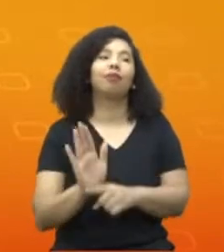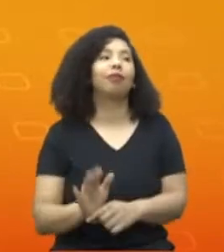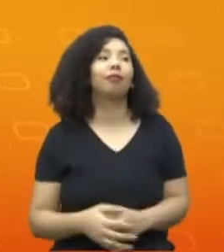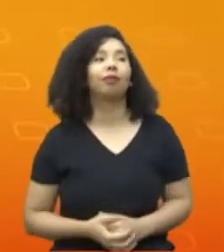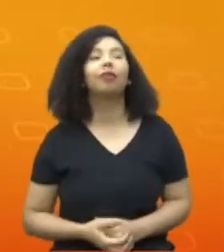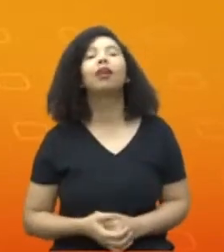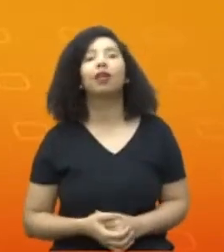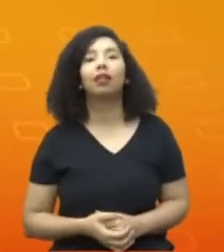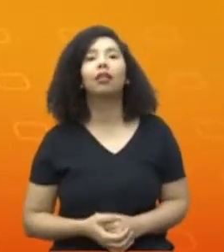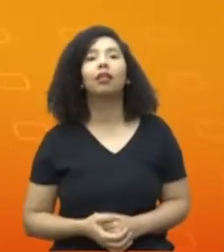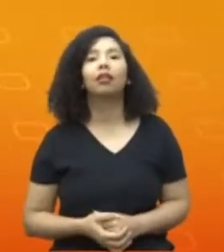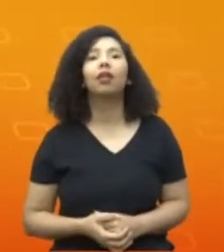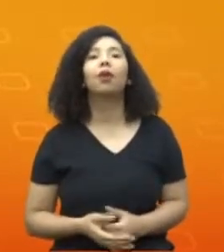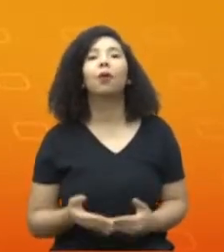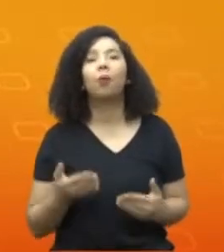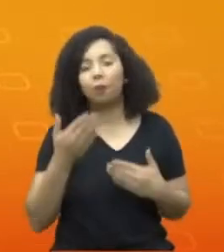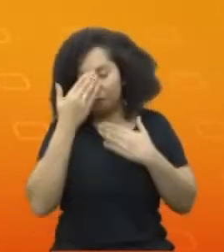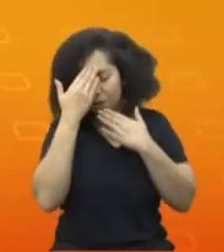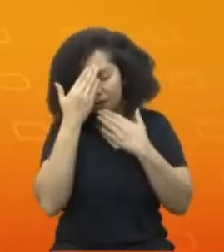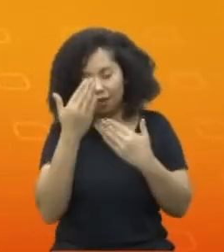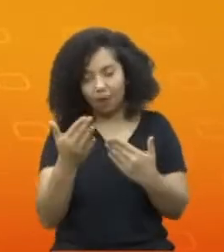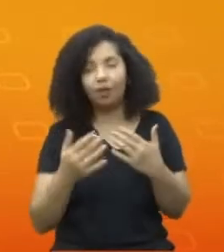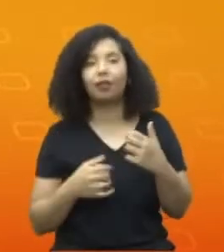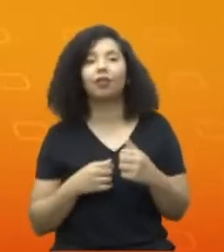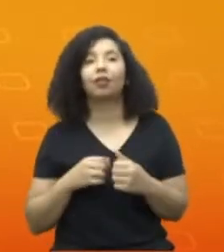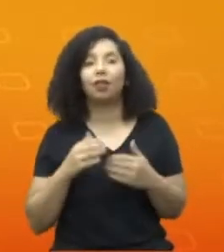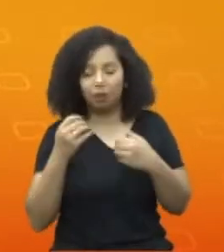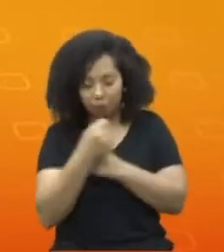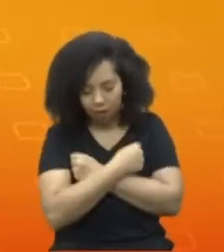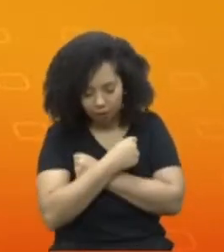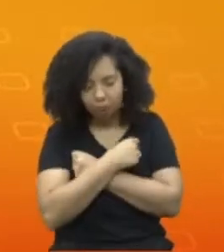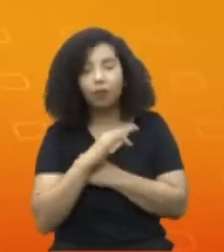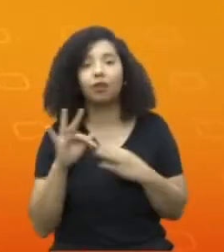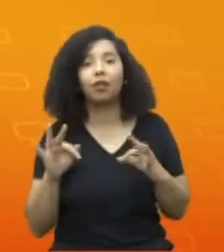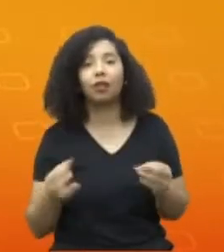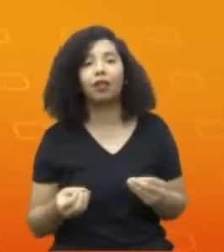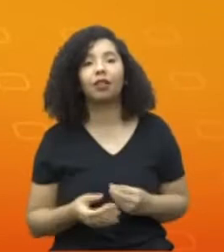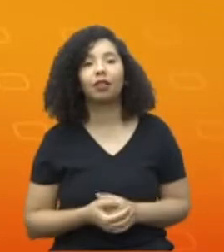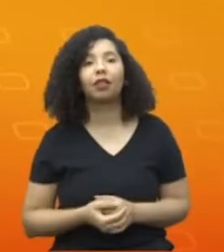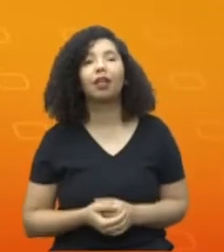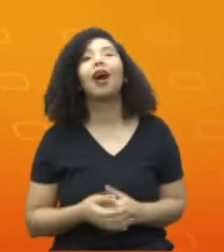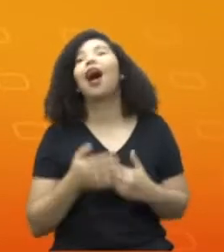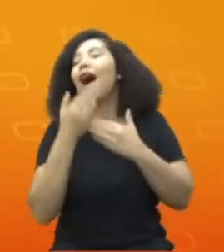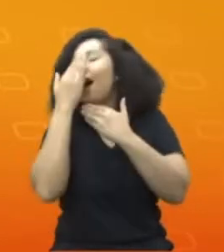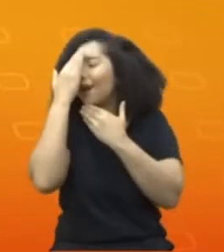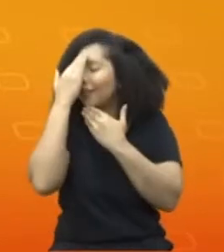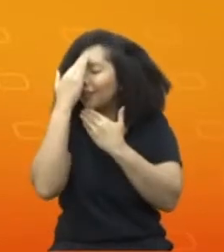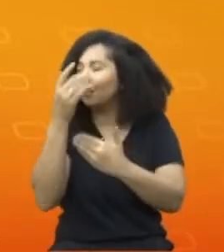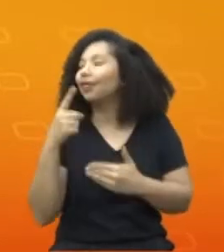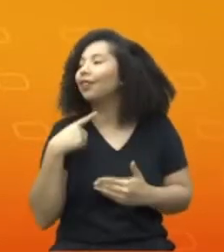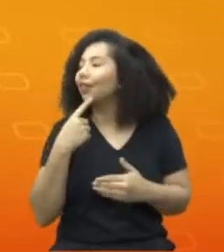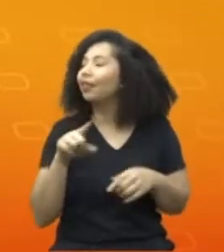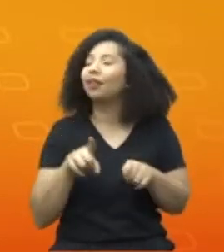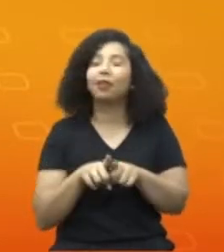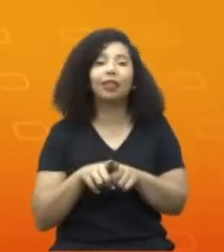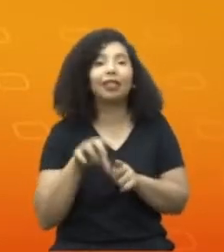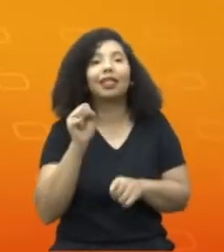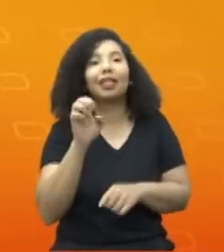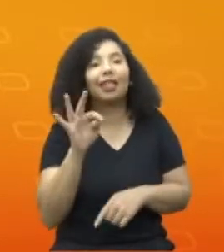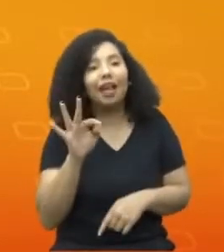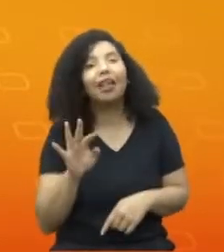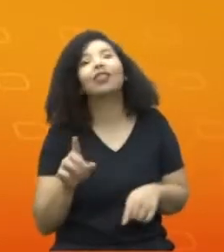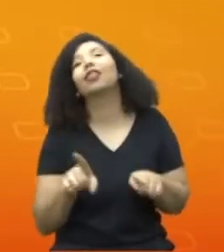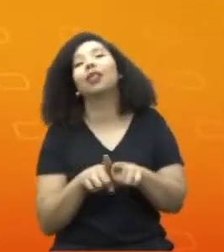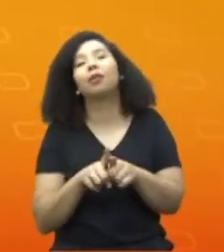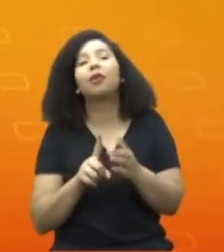obrigado pela participação aqui, um abraço para todos vocês. Nós que agradecemos e contem sempre com a SETE, contem sempre com a tecnologia, não é?